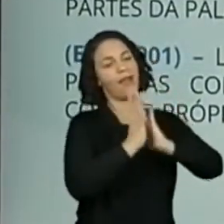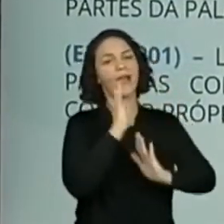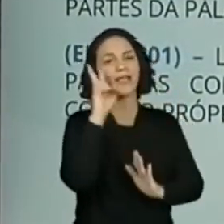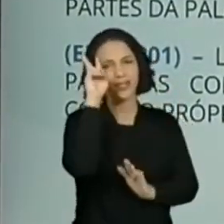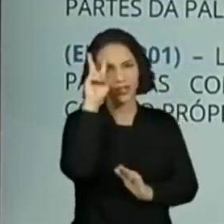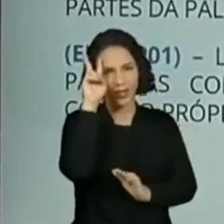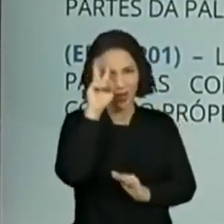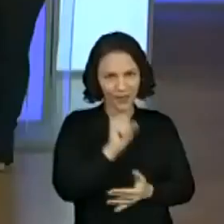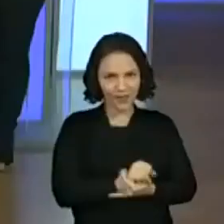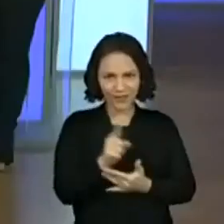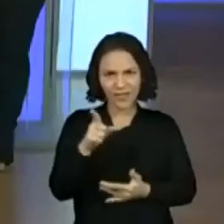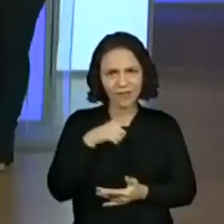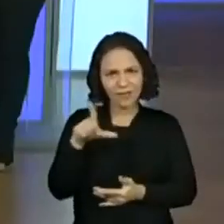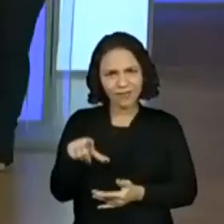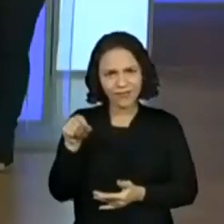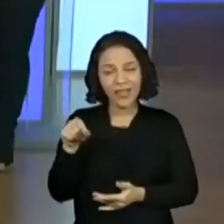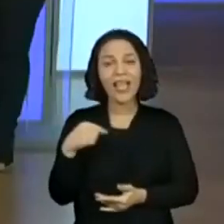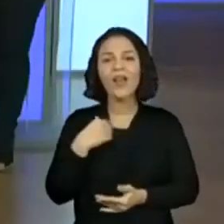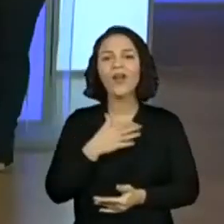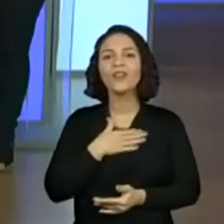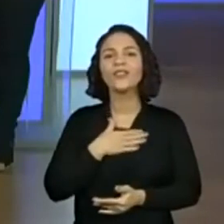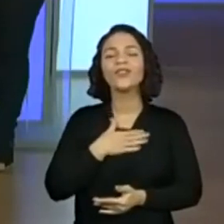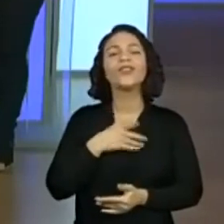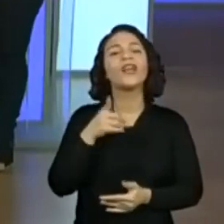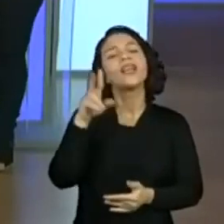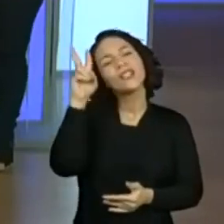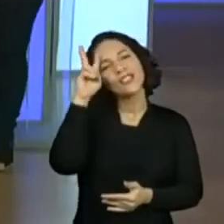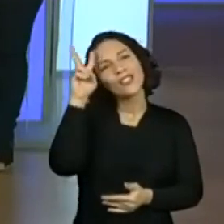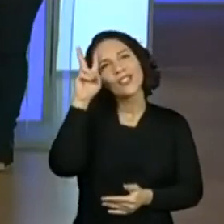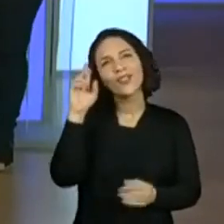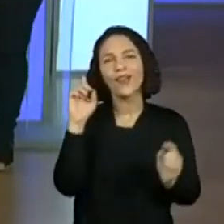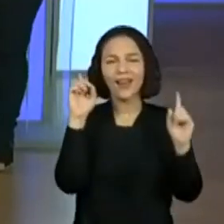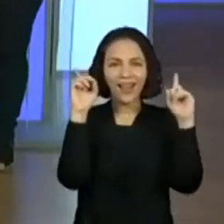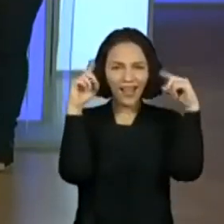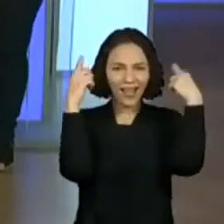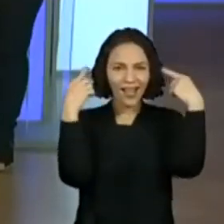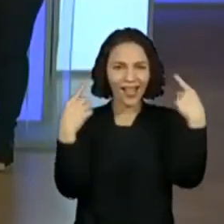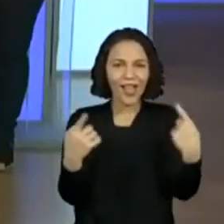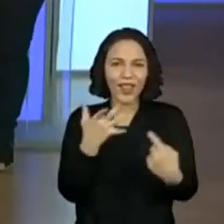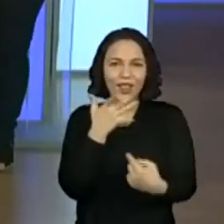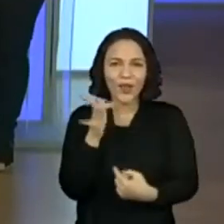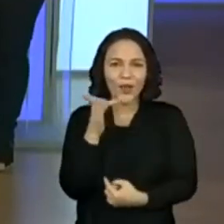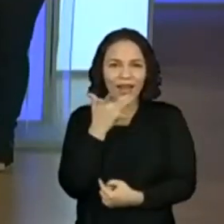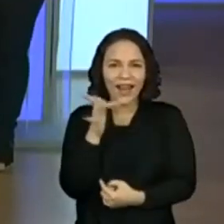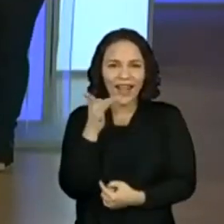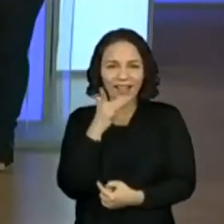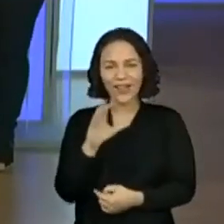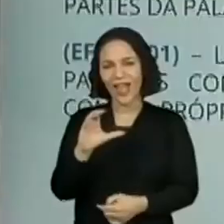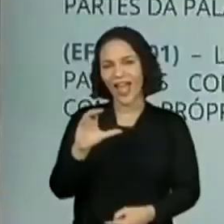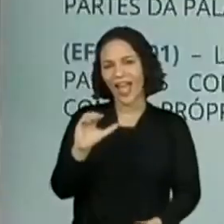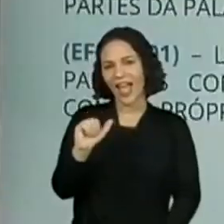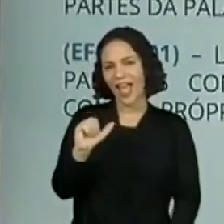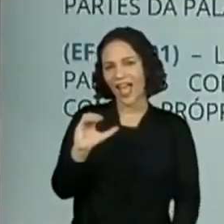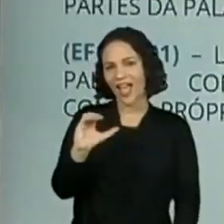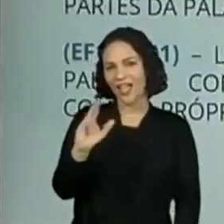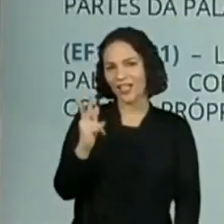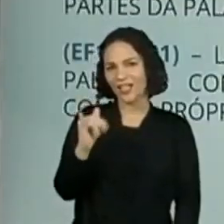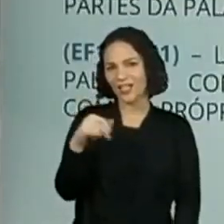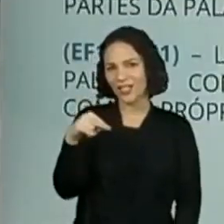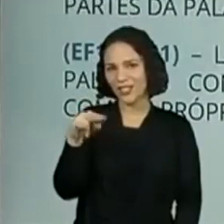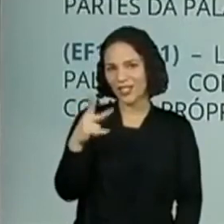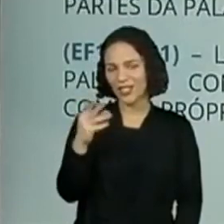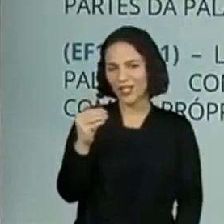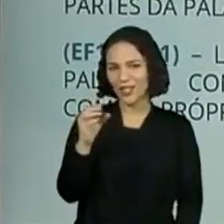preferida, professora? Eu gosto de caixinhos dourados. Não sei porquê, mas eu gosto de caixinhos dourados. Caixinhos dourados. Sem, né?